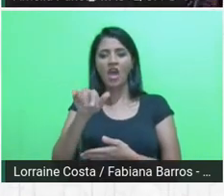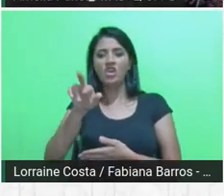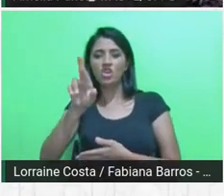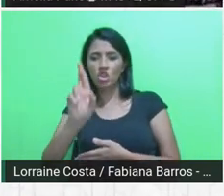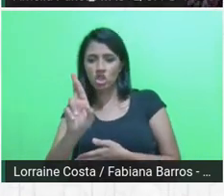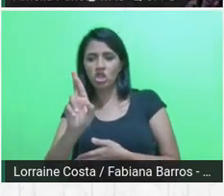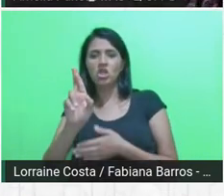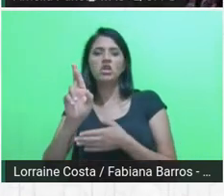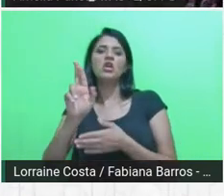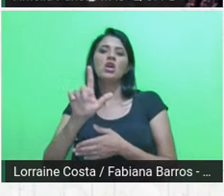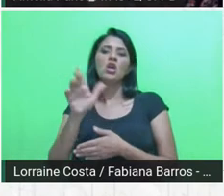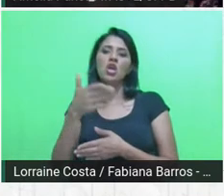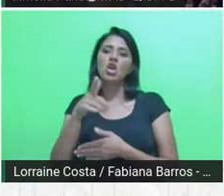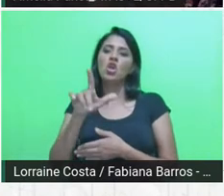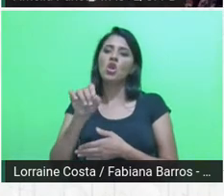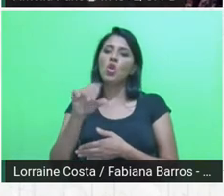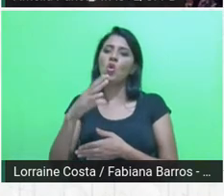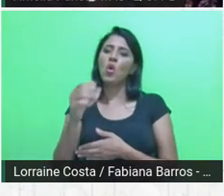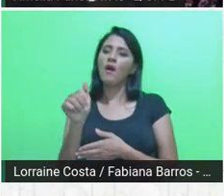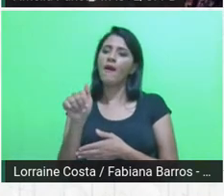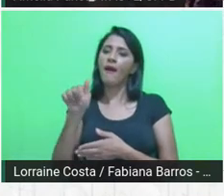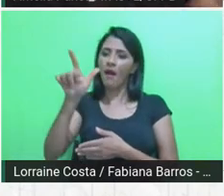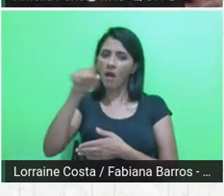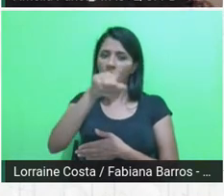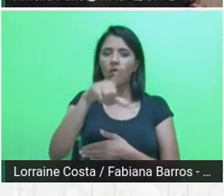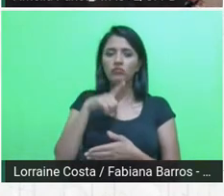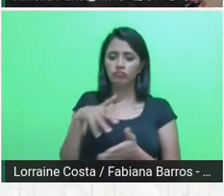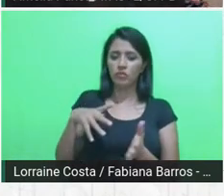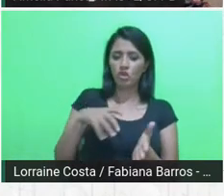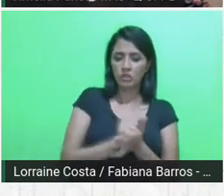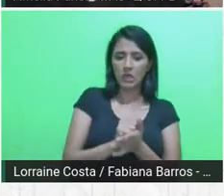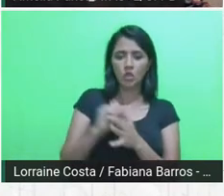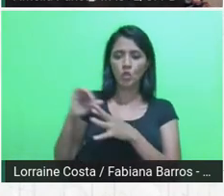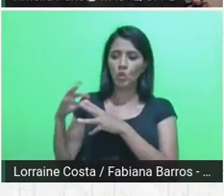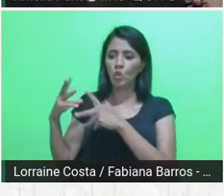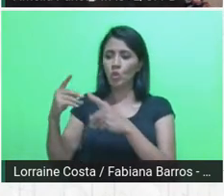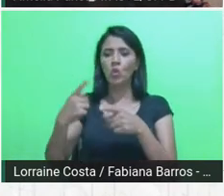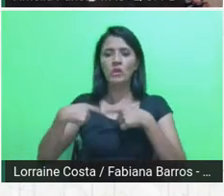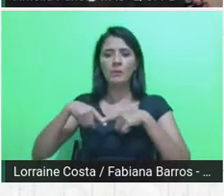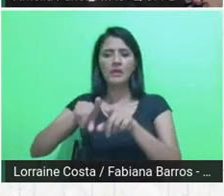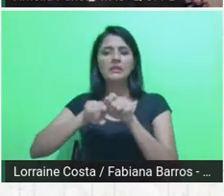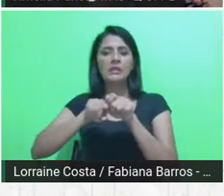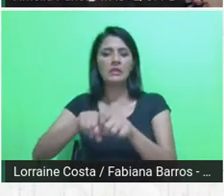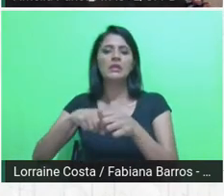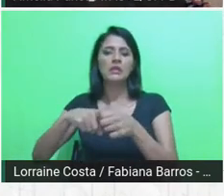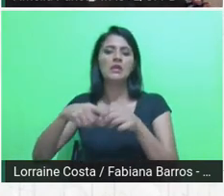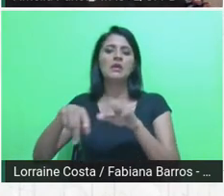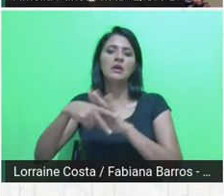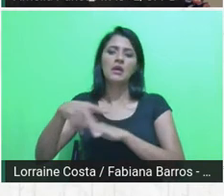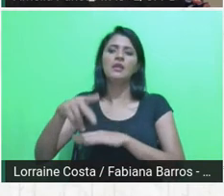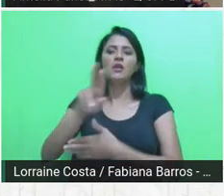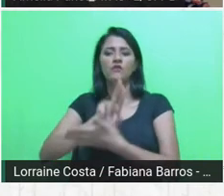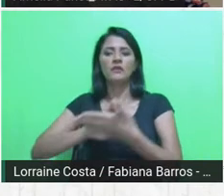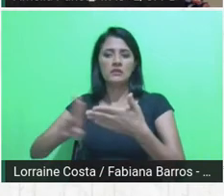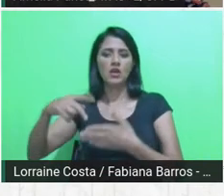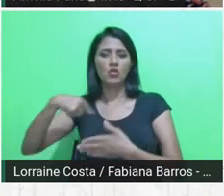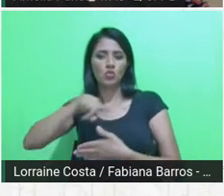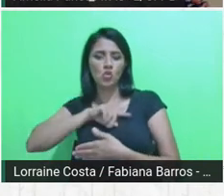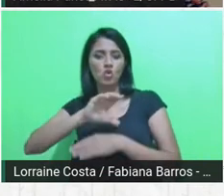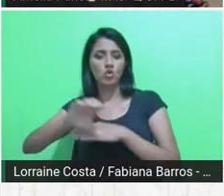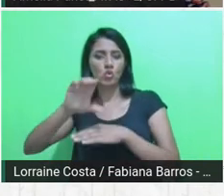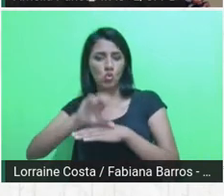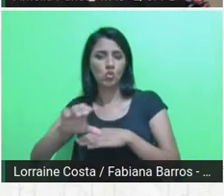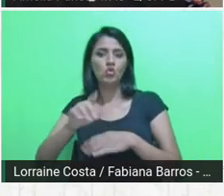todas as parcerias que foram feitas da universidade, do nosso curso com a gestão municipal